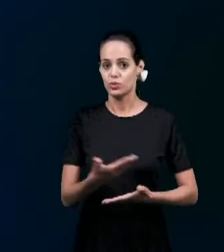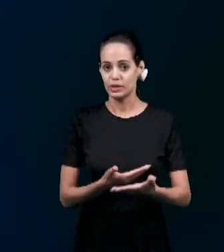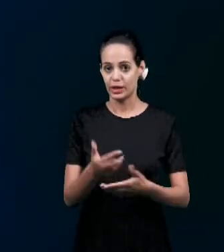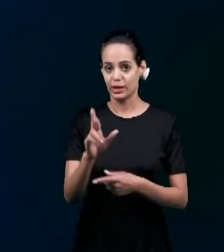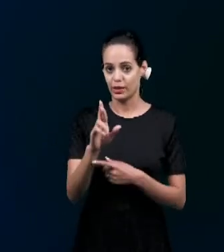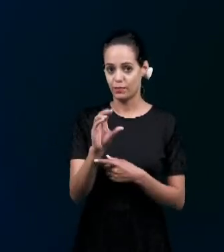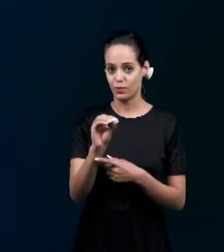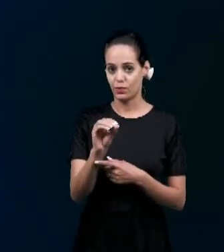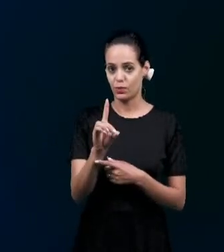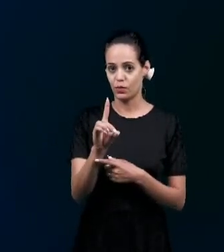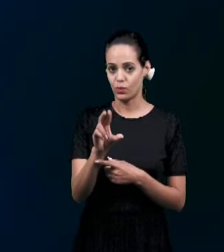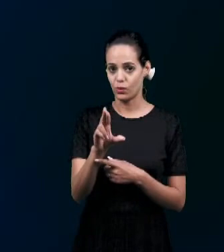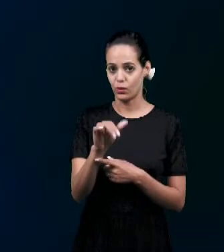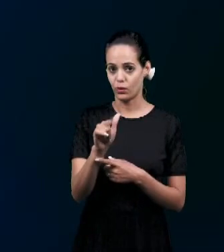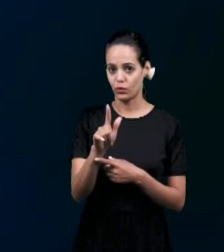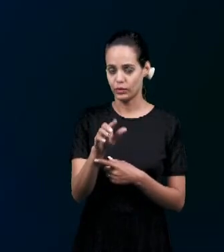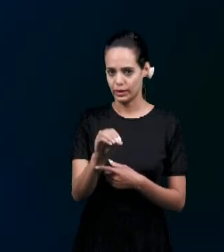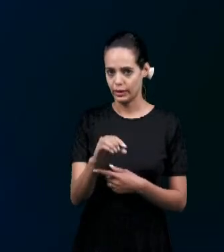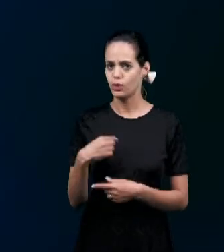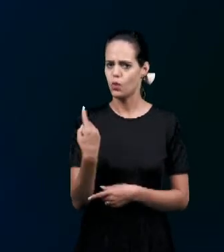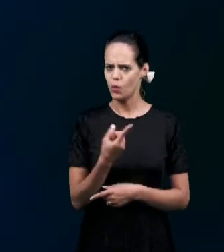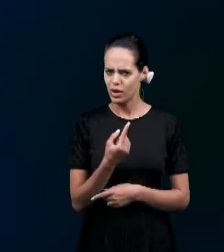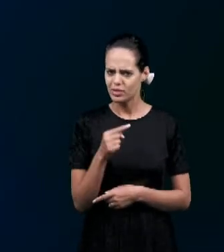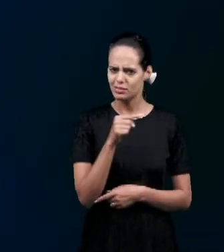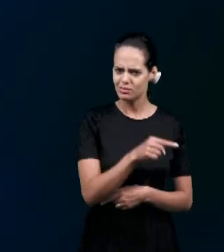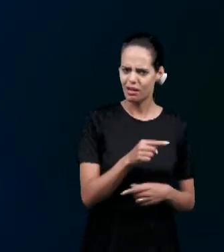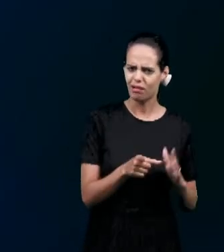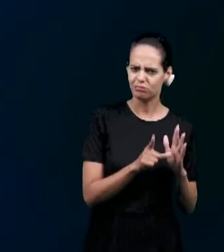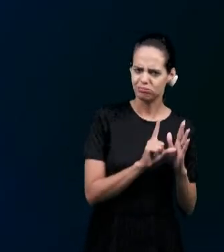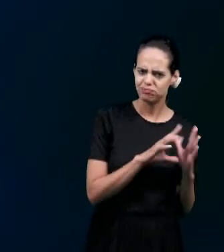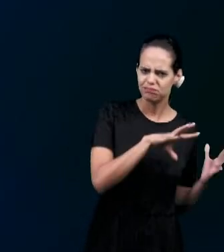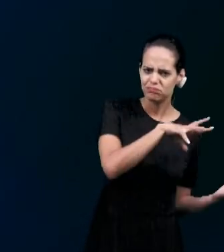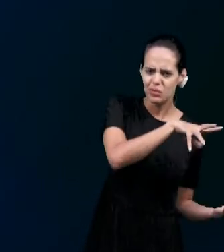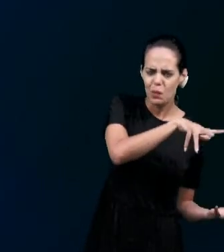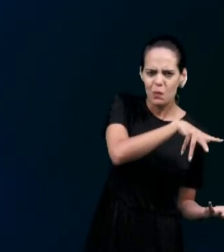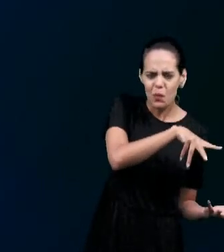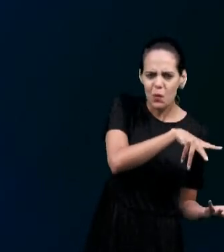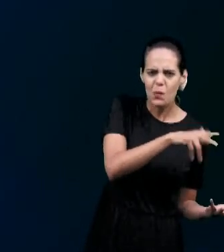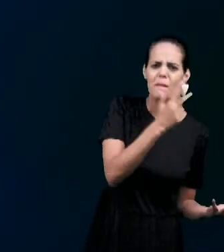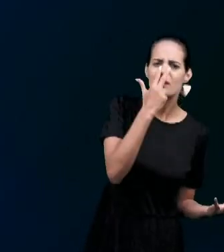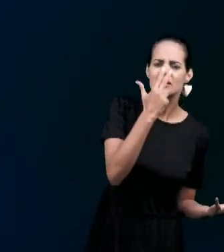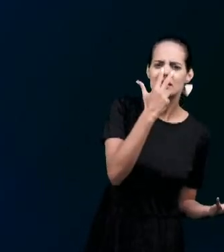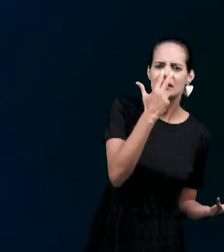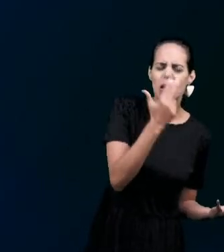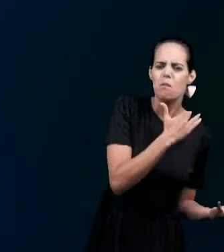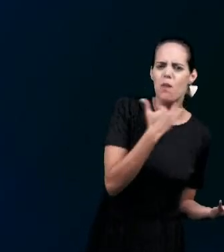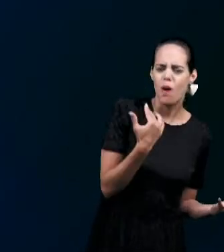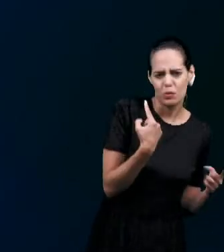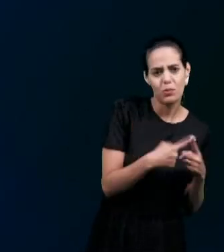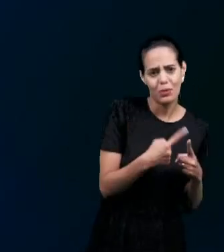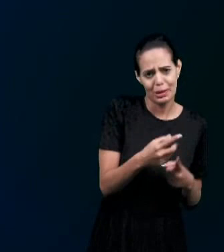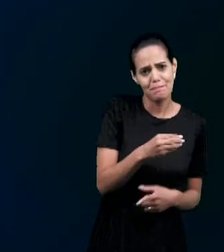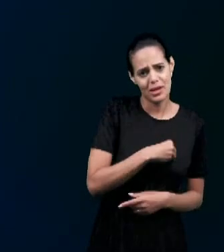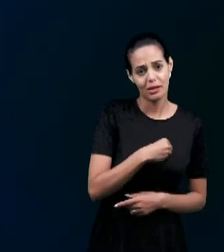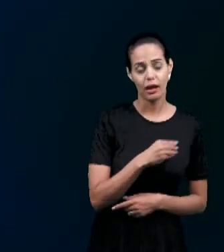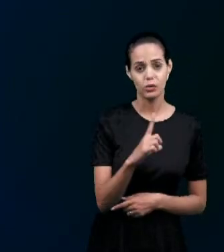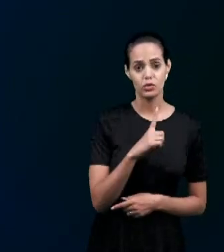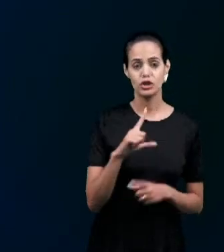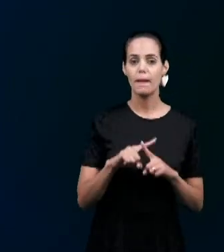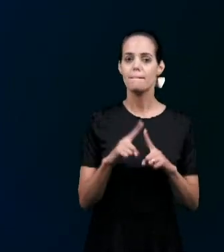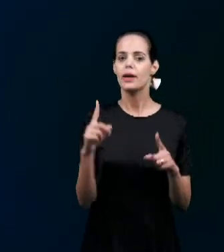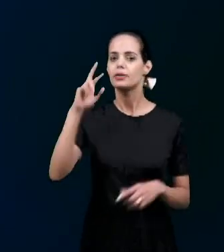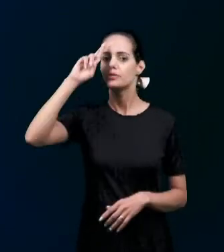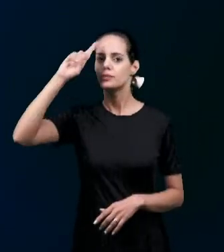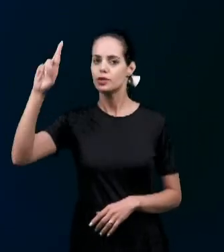bem Que nós estávamos Mortos Dos nossos pecados Mas Jesus Nos redimiu Para que hoje Pudéssemos andar